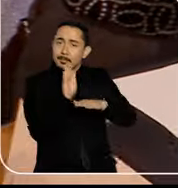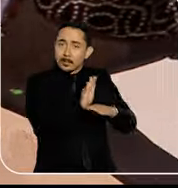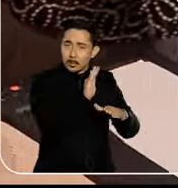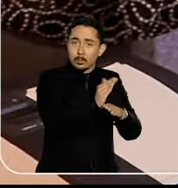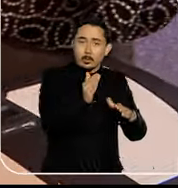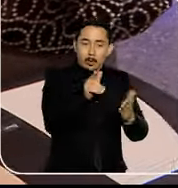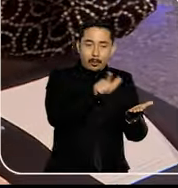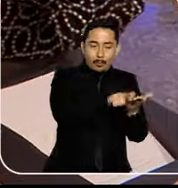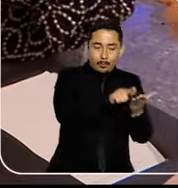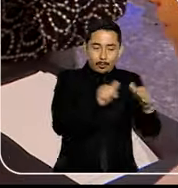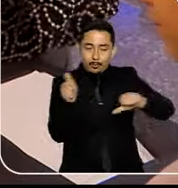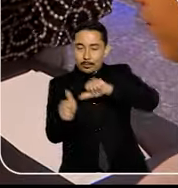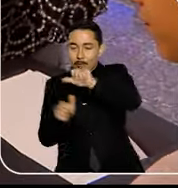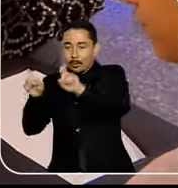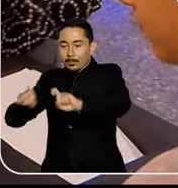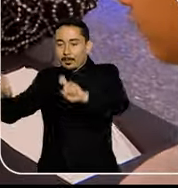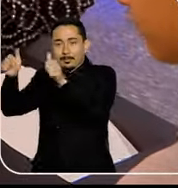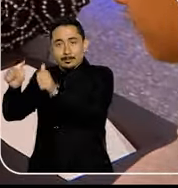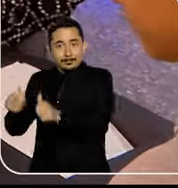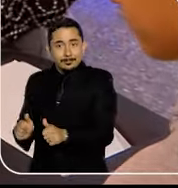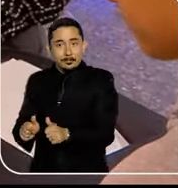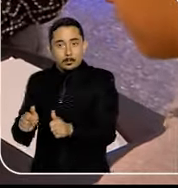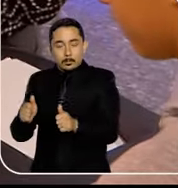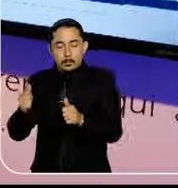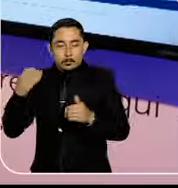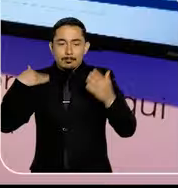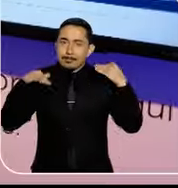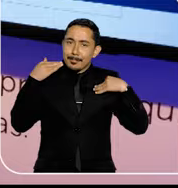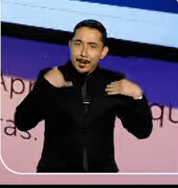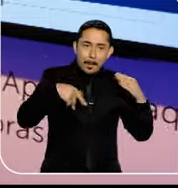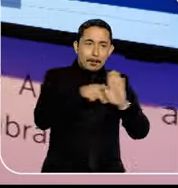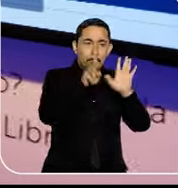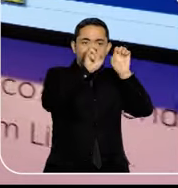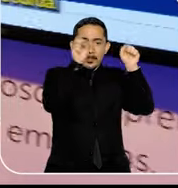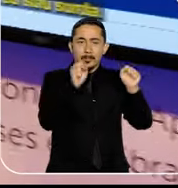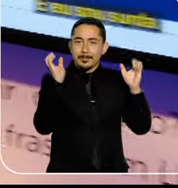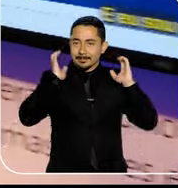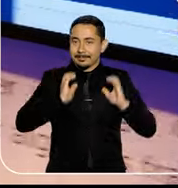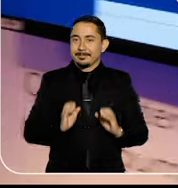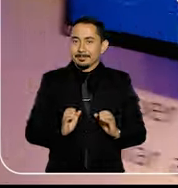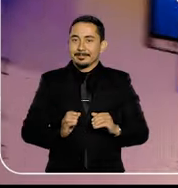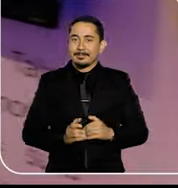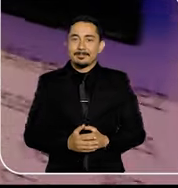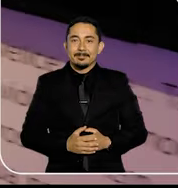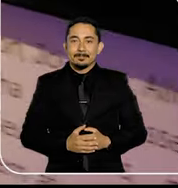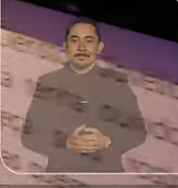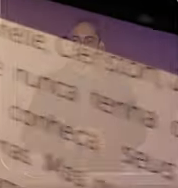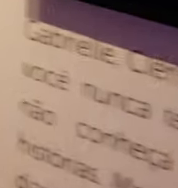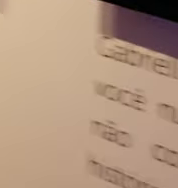Do papel ao digital, um passeio pela história do Tribunal da Cidadania.